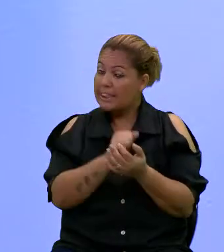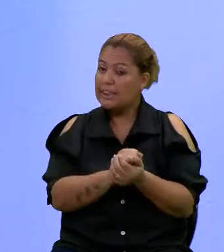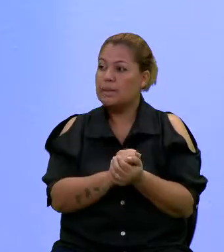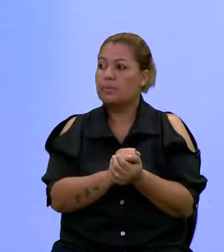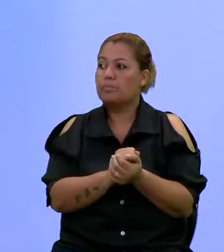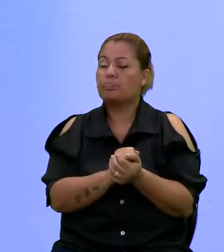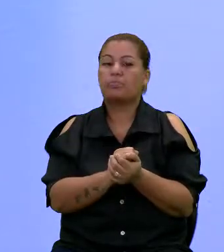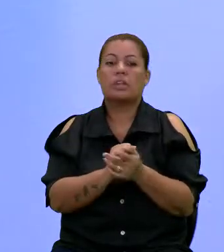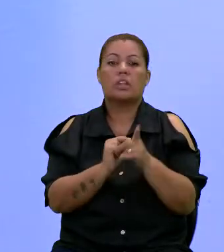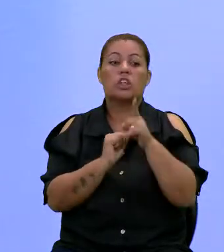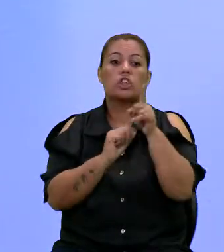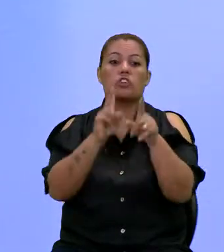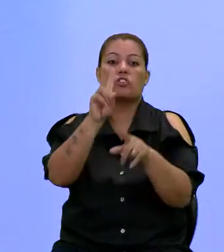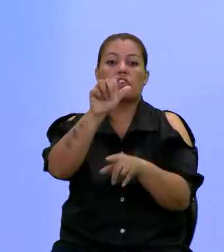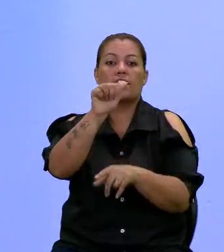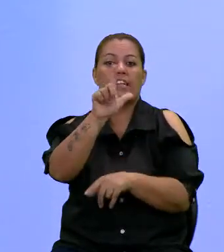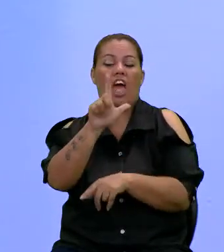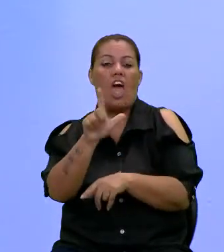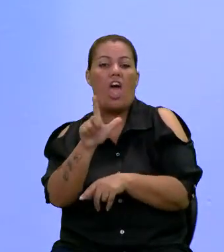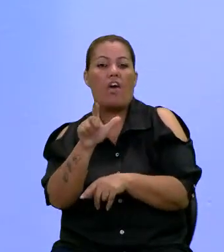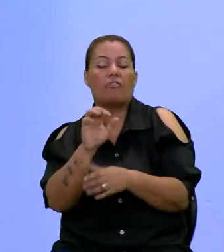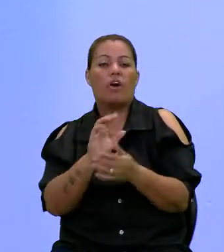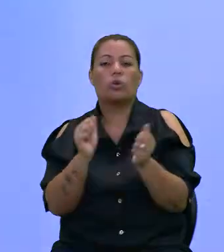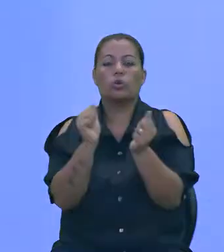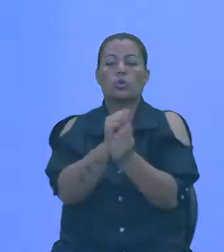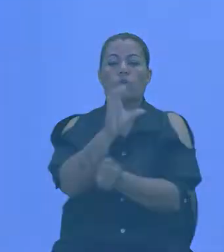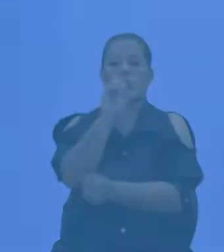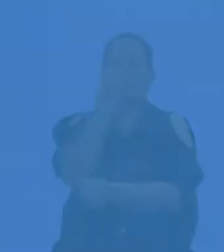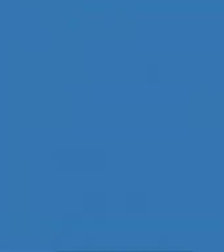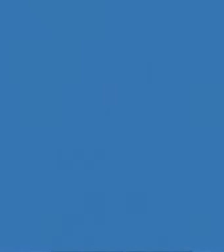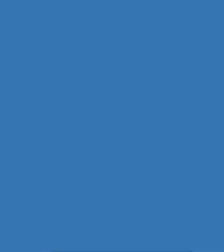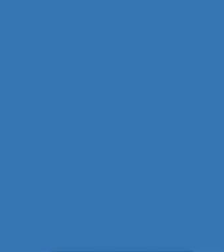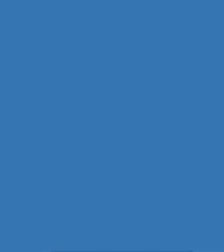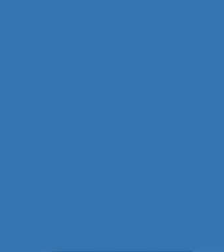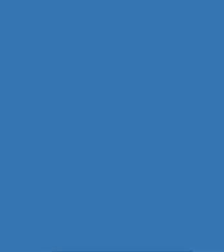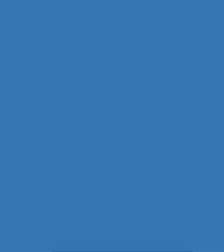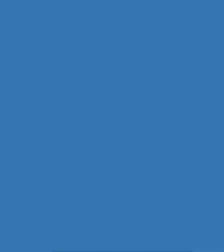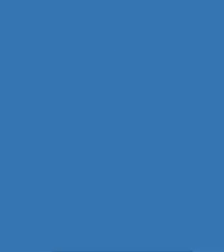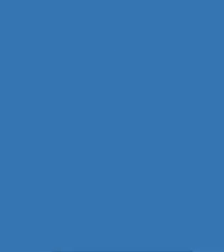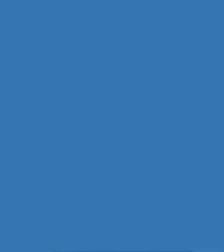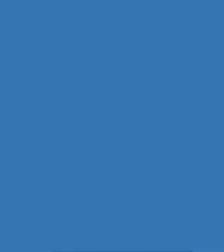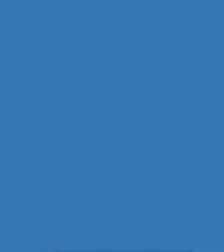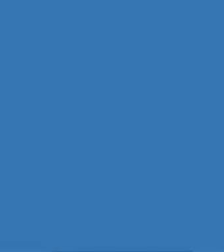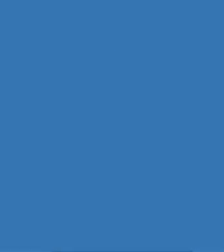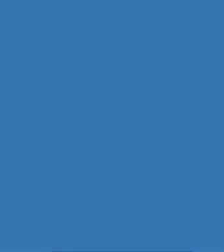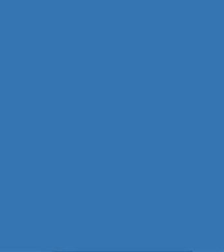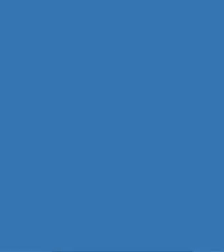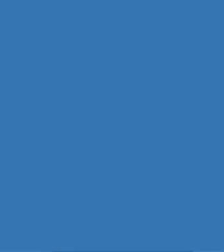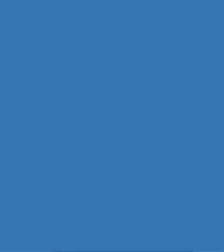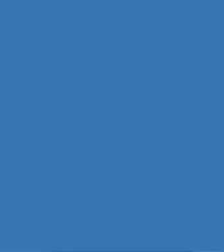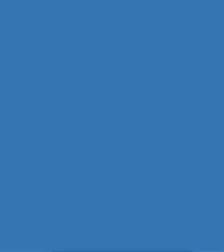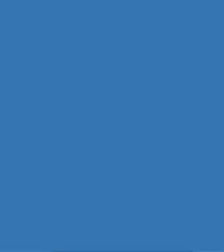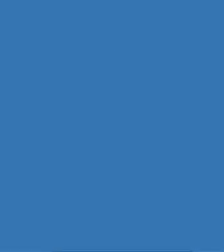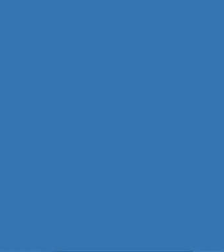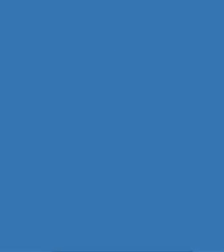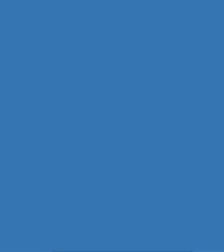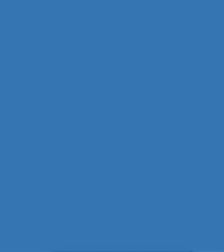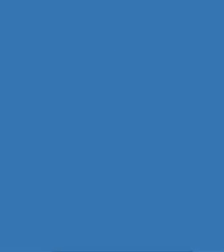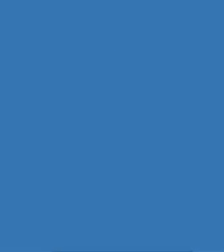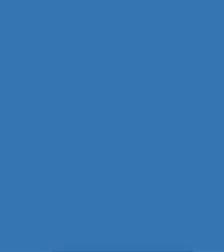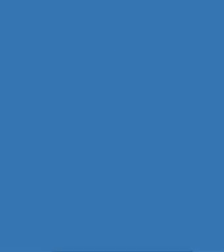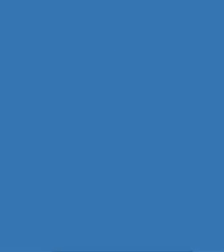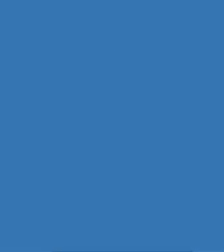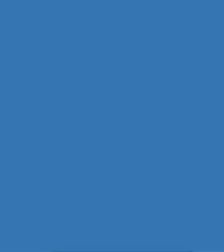de você, Val, você com o Carlinhos, uma manicure lá do interior da minha cidadezinha pequenininha e que